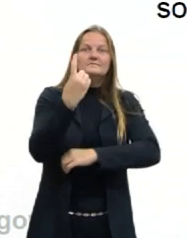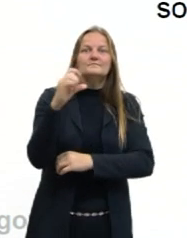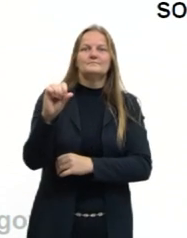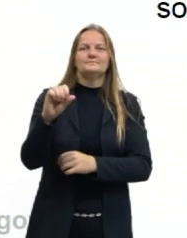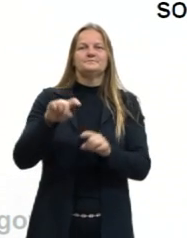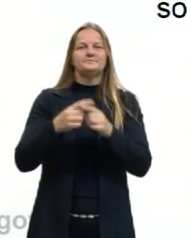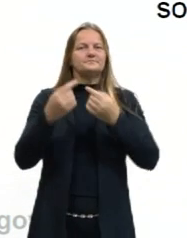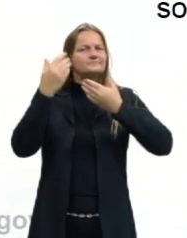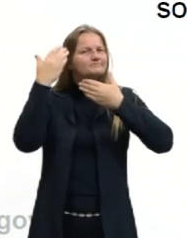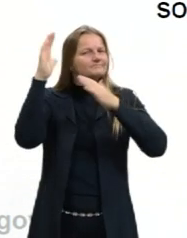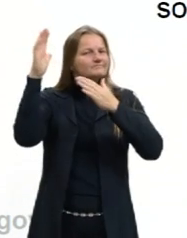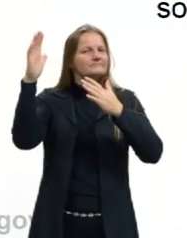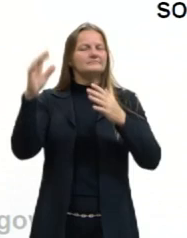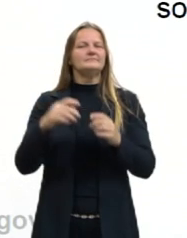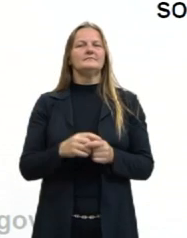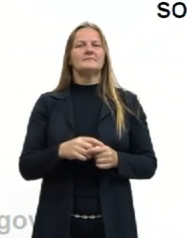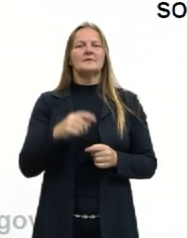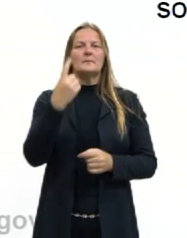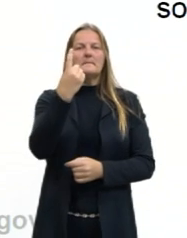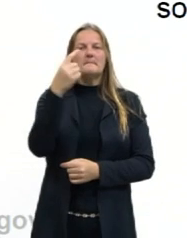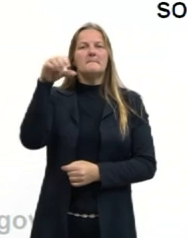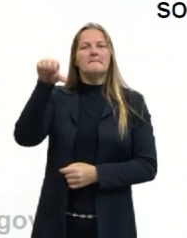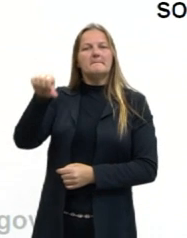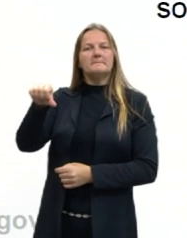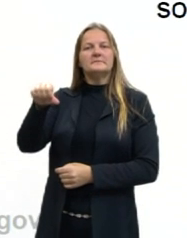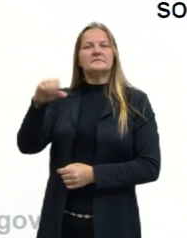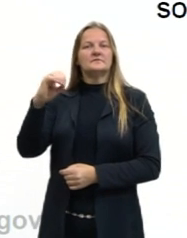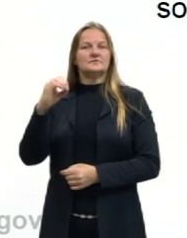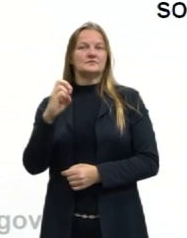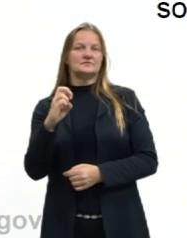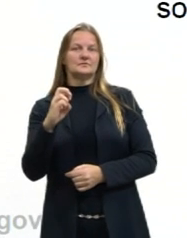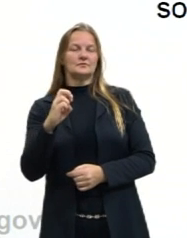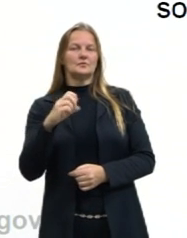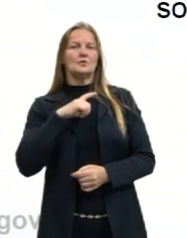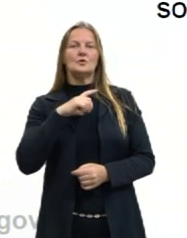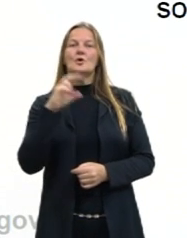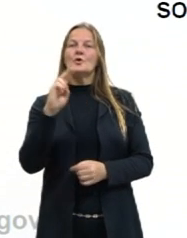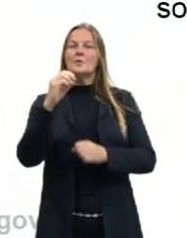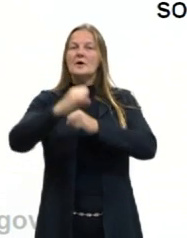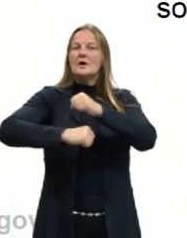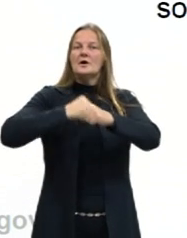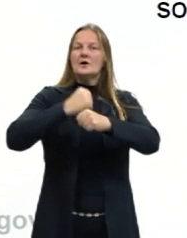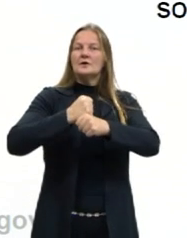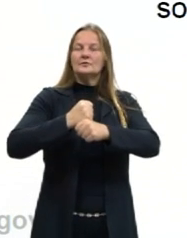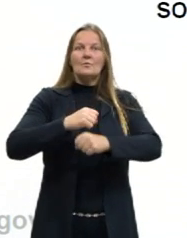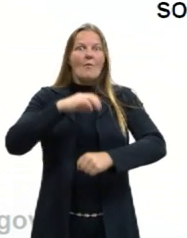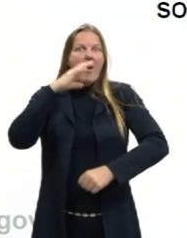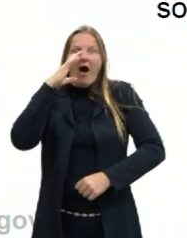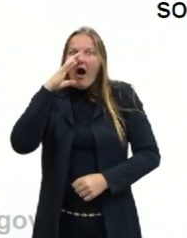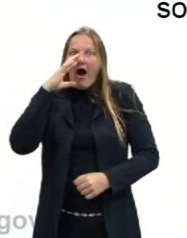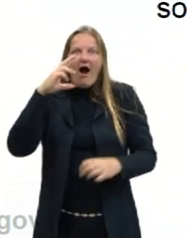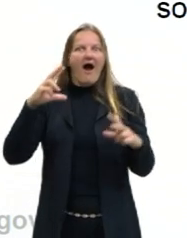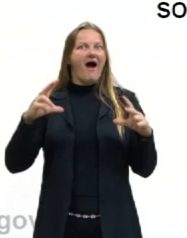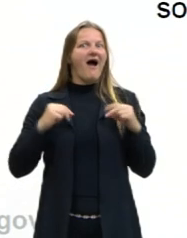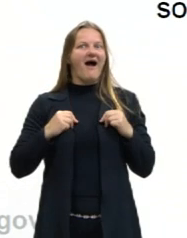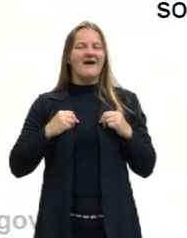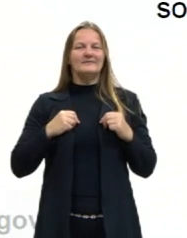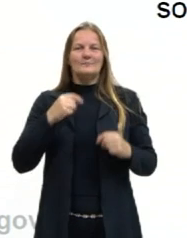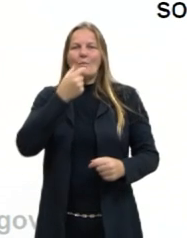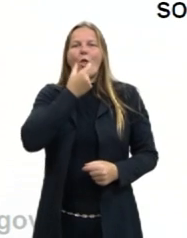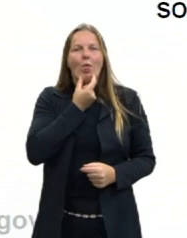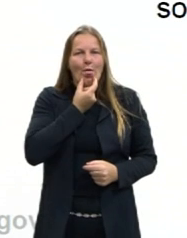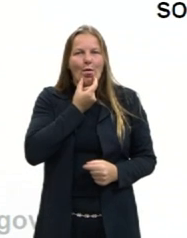É uma alusão ao ano 1905, que é chamado o ano miraculoso de Einstein.